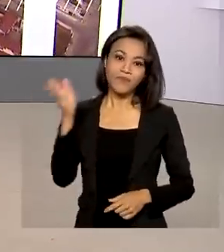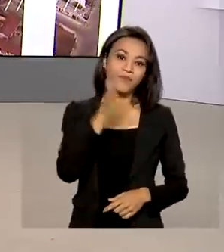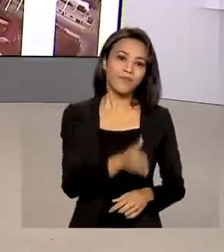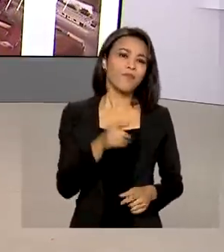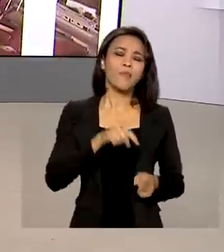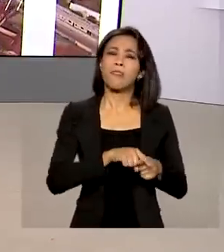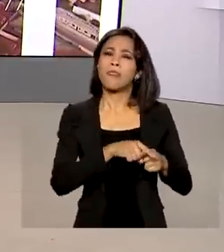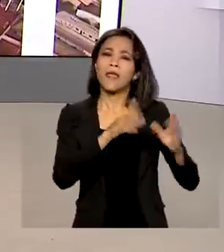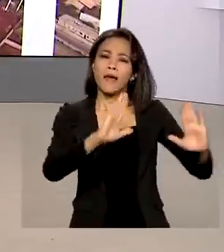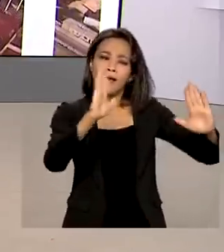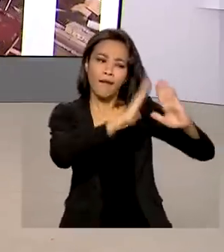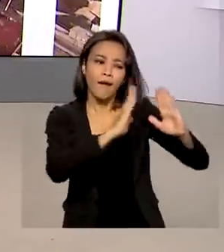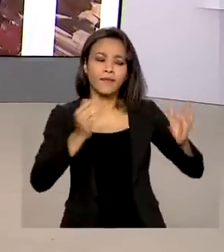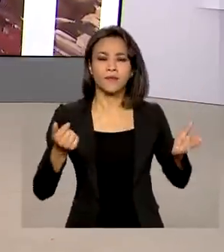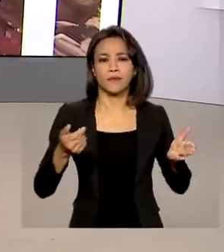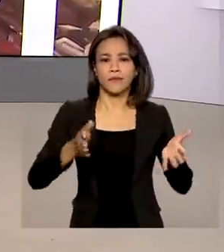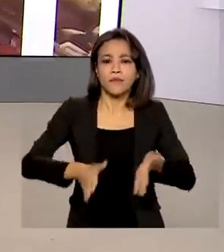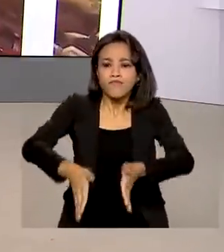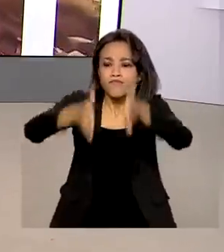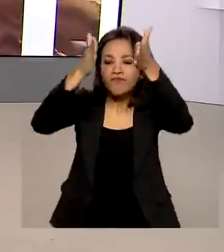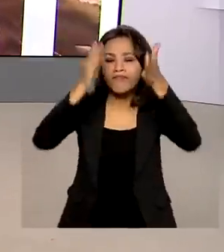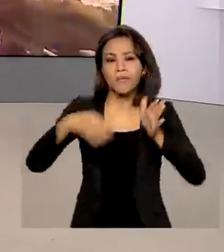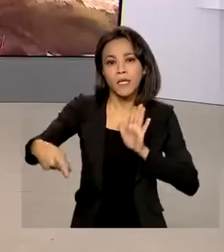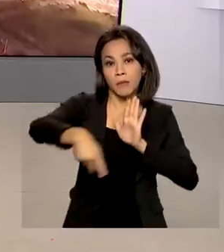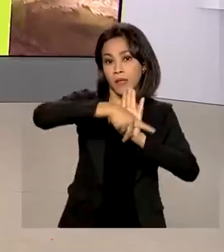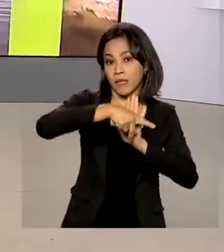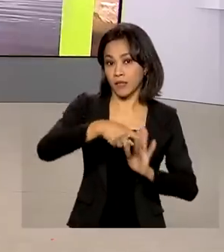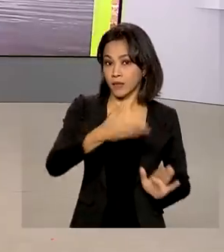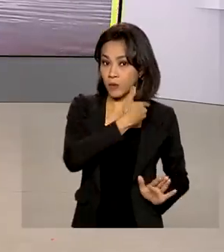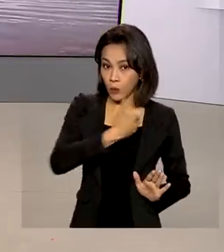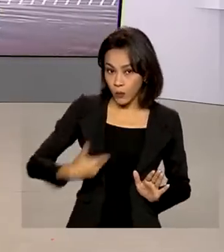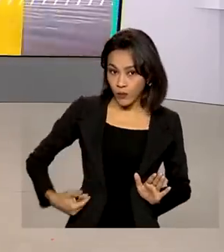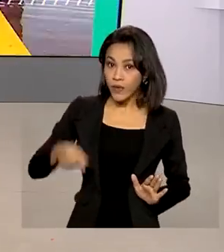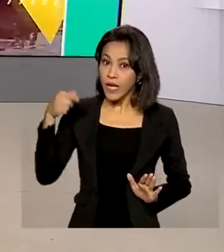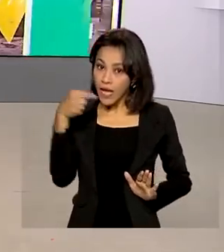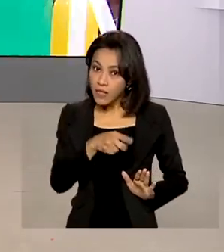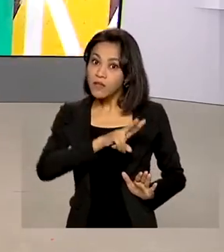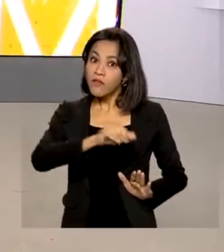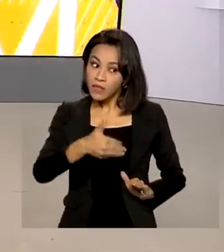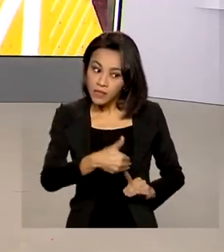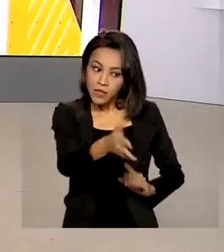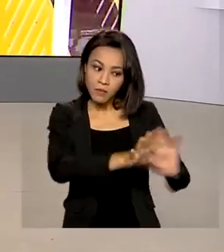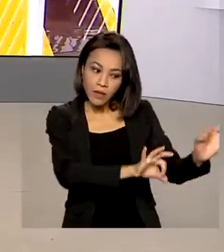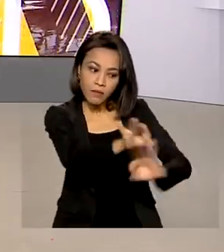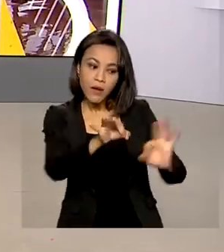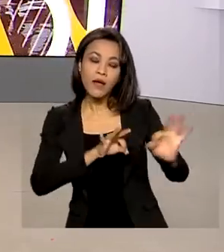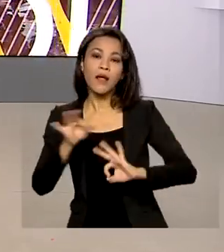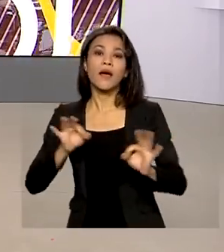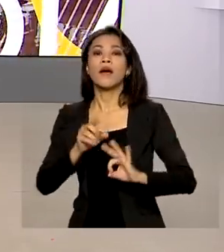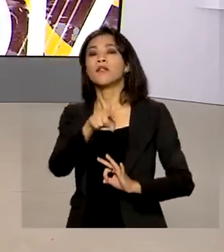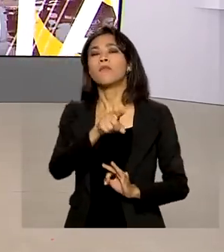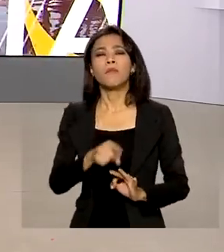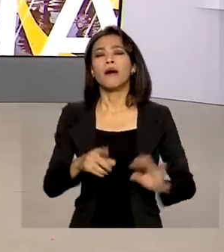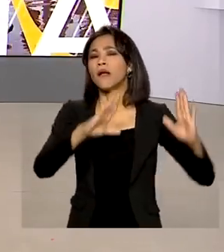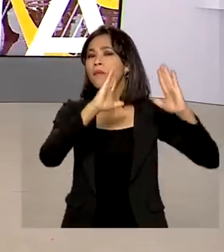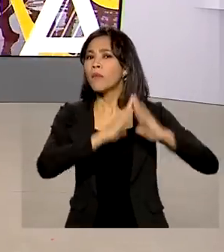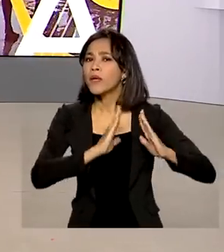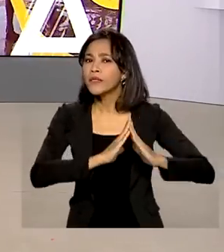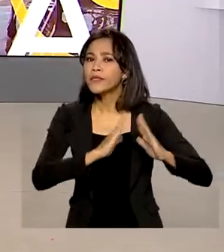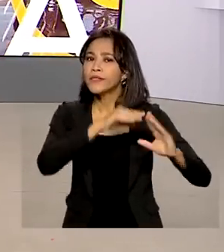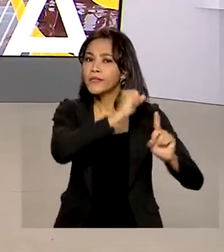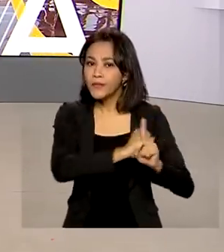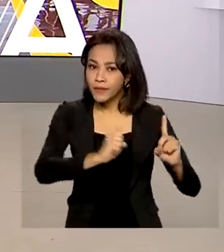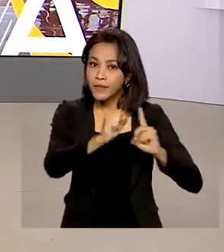Imóveis públicos federais que estão desocupados vão ser destinados para habitação social. É o programa Aproxima, uma nova